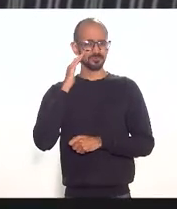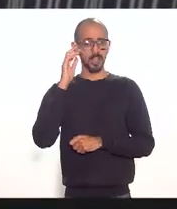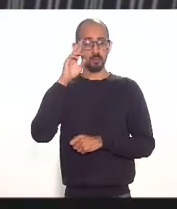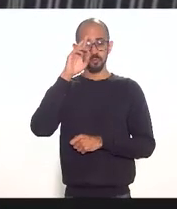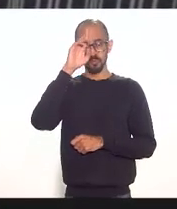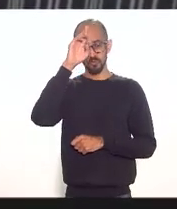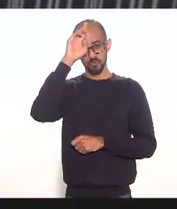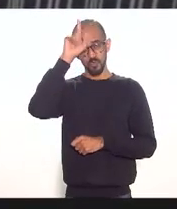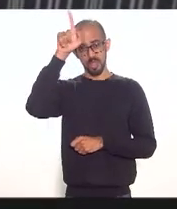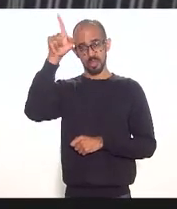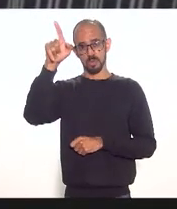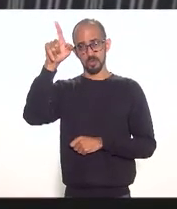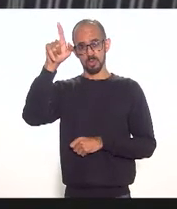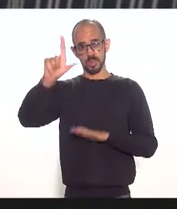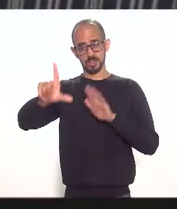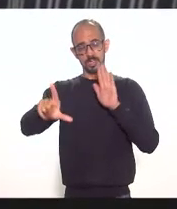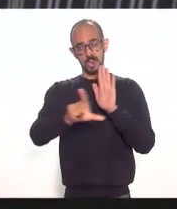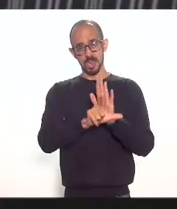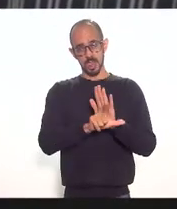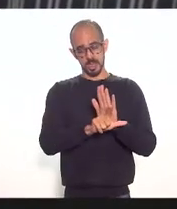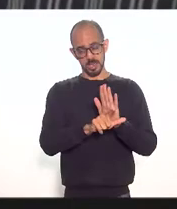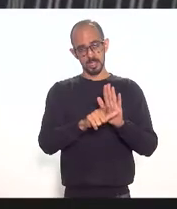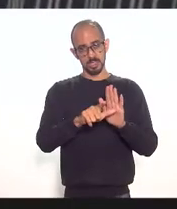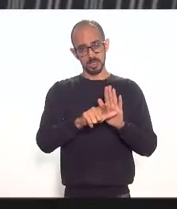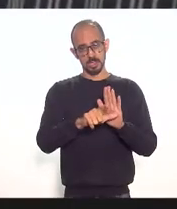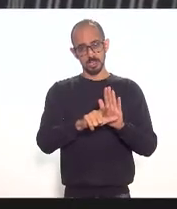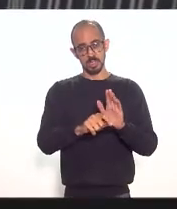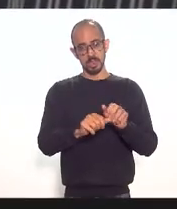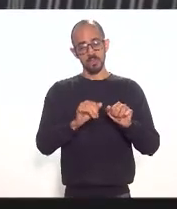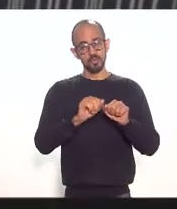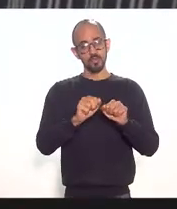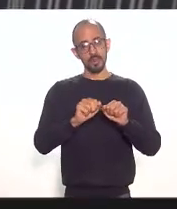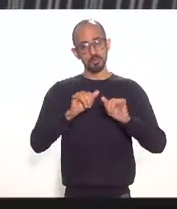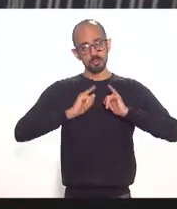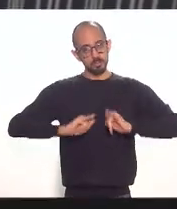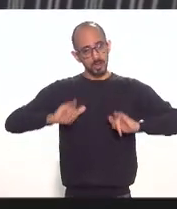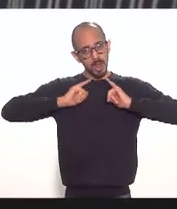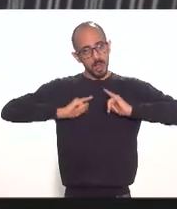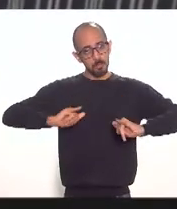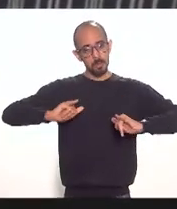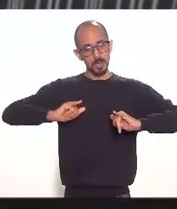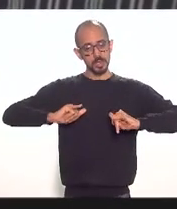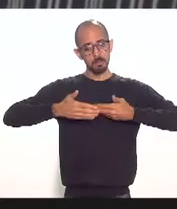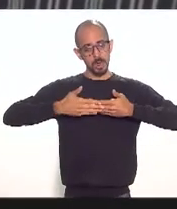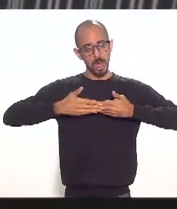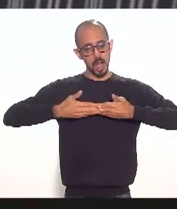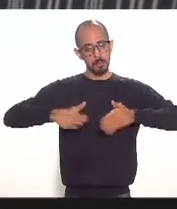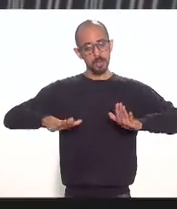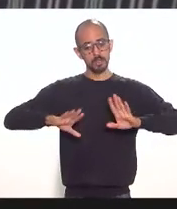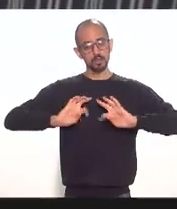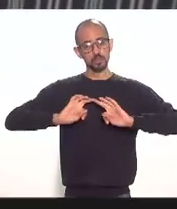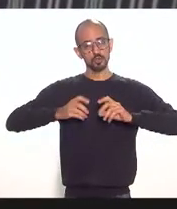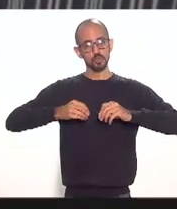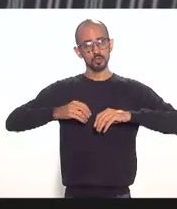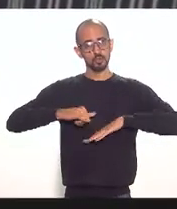da sua lei de criação fez uma campanha pela abertura desses aeroportos